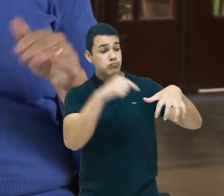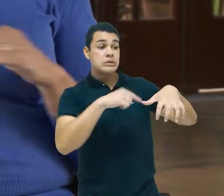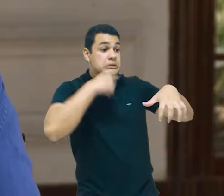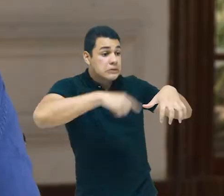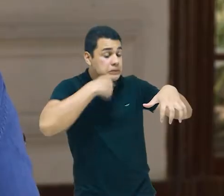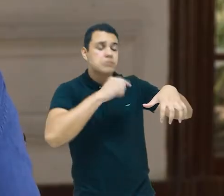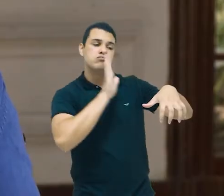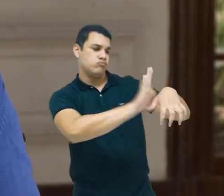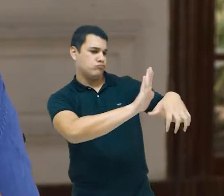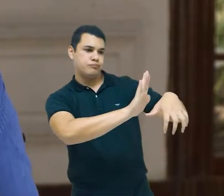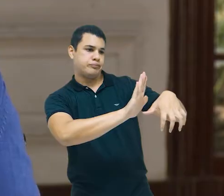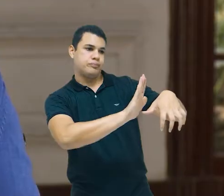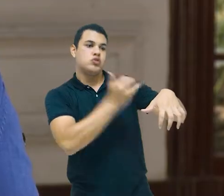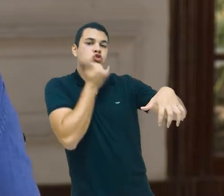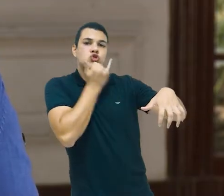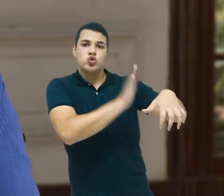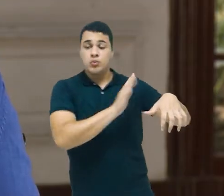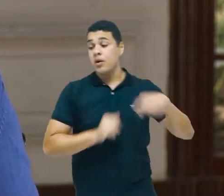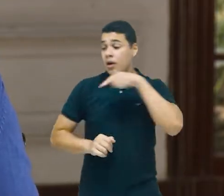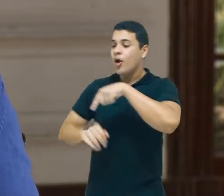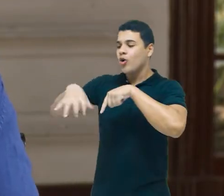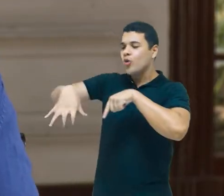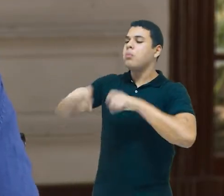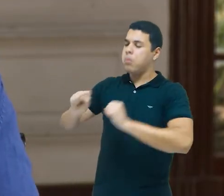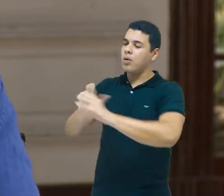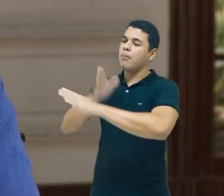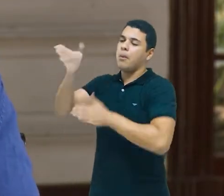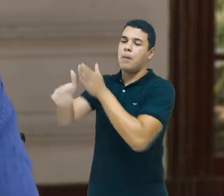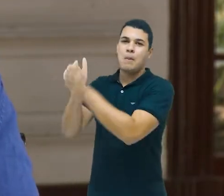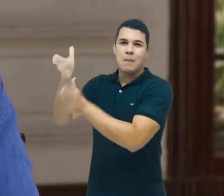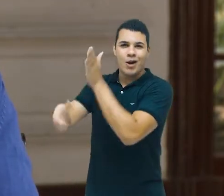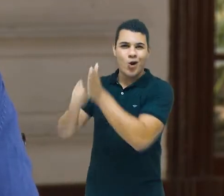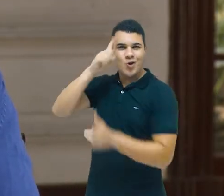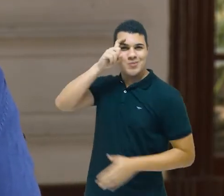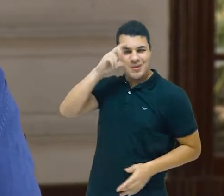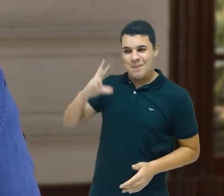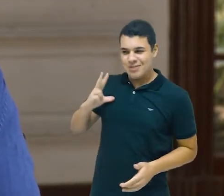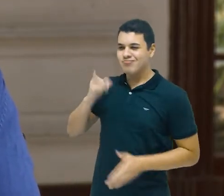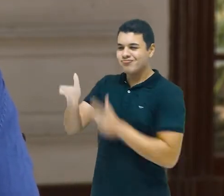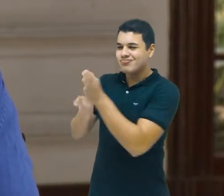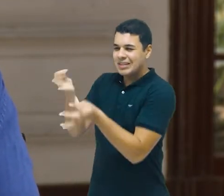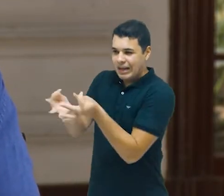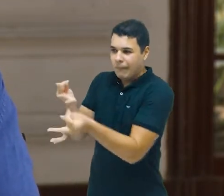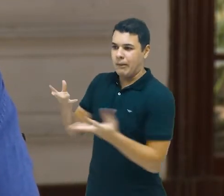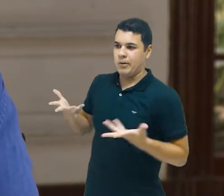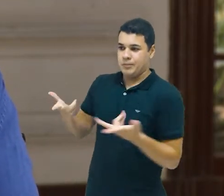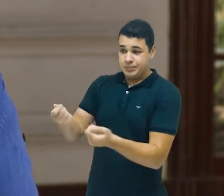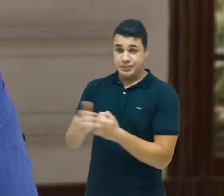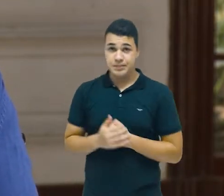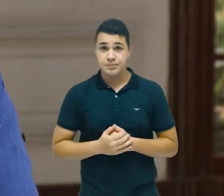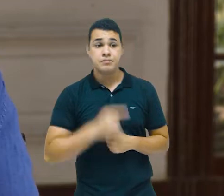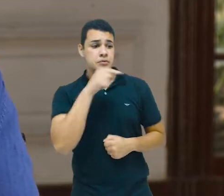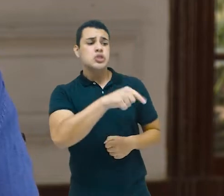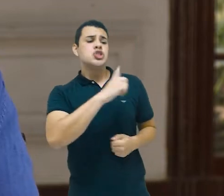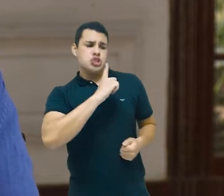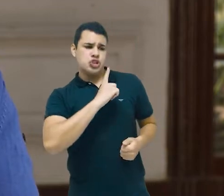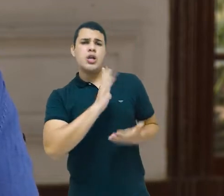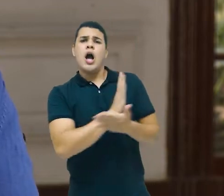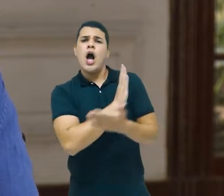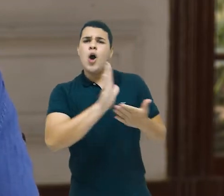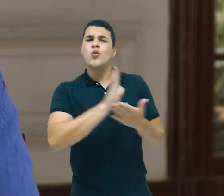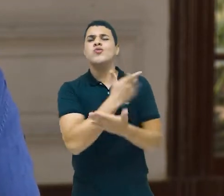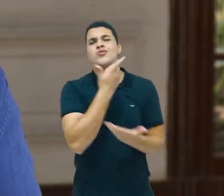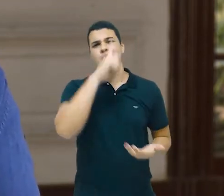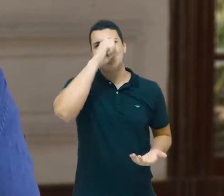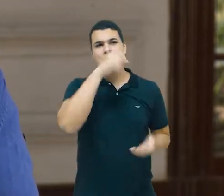tinham acesso à medicina previdenciária, eles eram considerados indigentes. Eram atendidos em hospitais universitários, santas